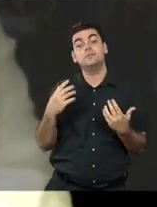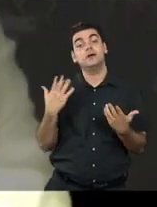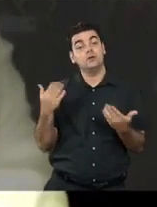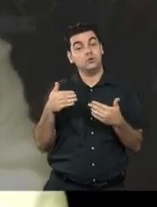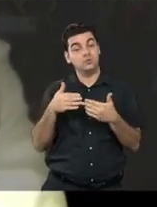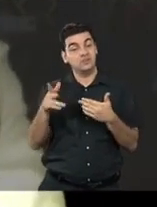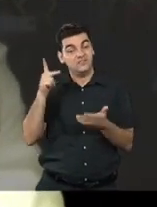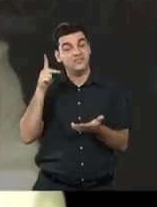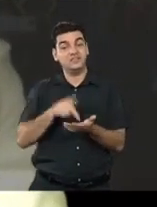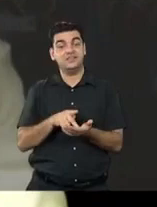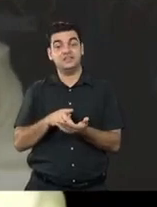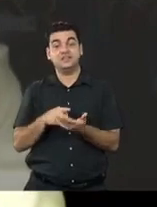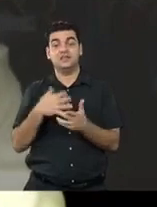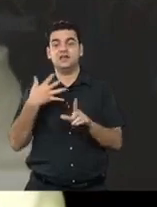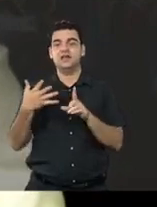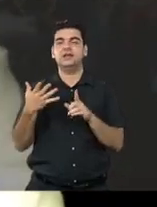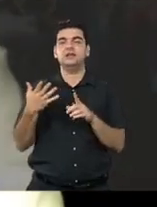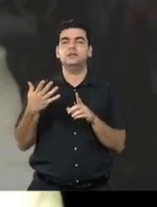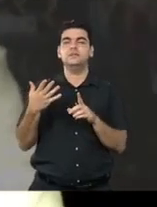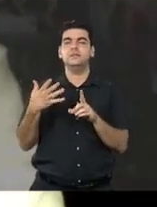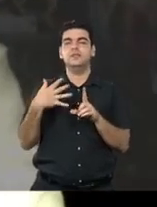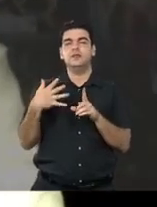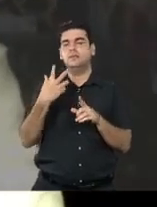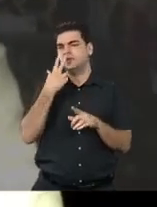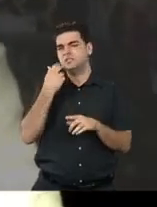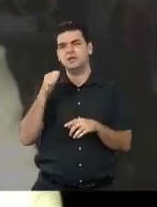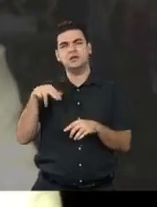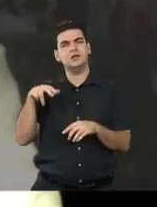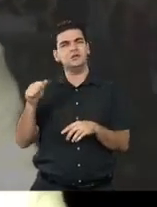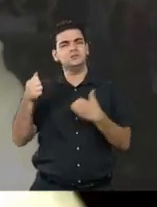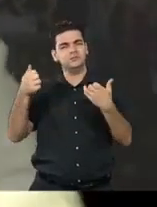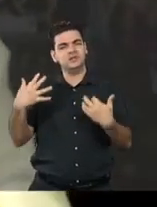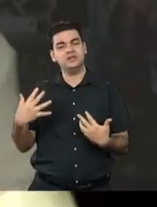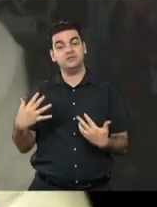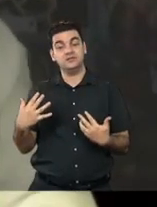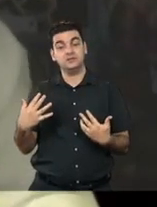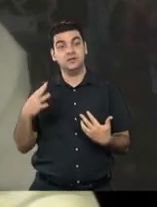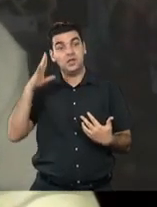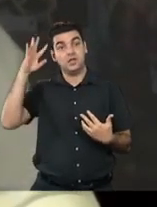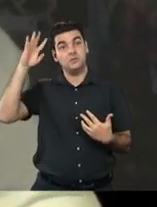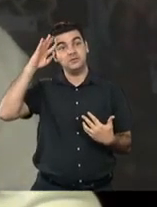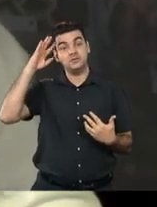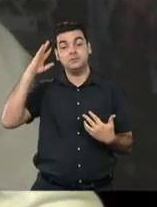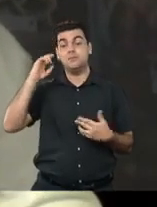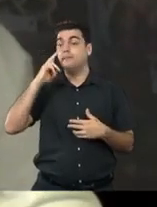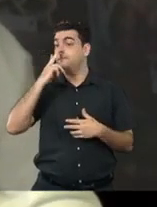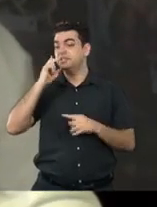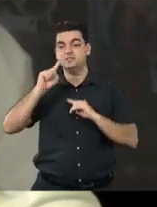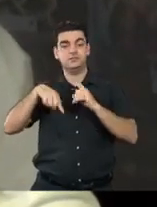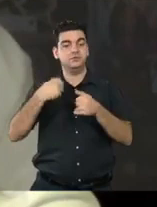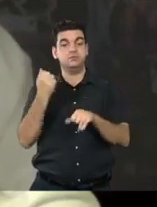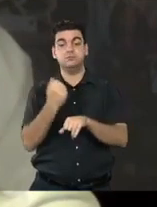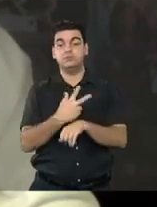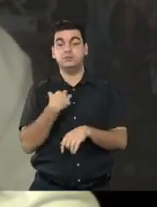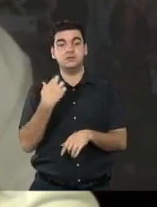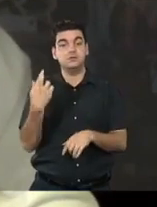essa live de hoje, a Ana falava, né? É como se a gente saísse daqui grávida de ideias e vontade